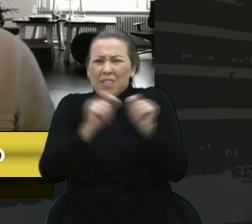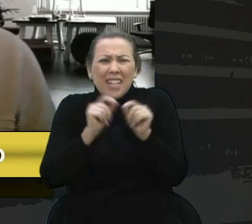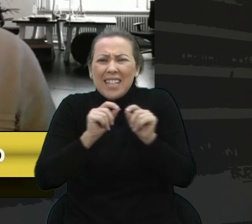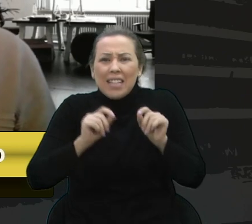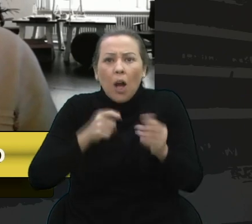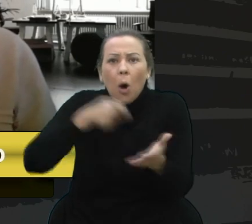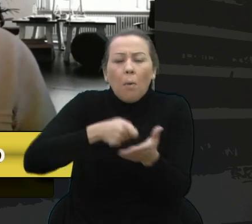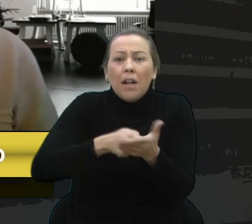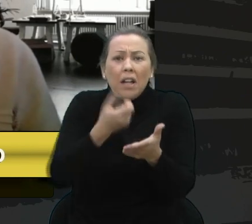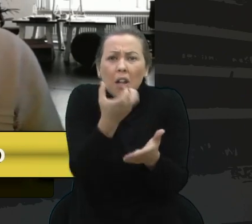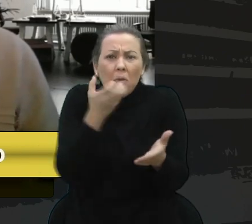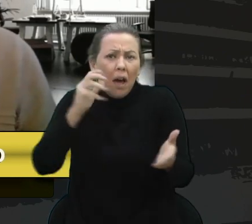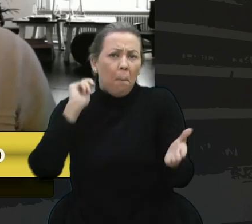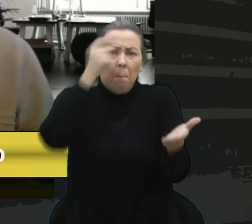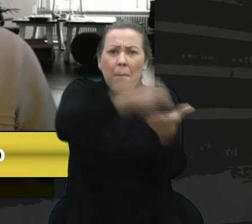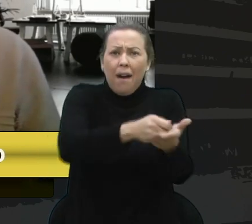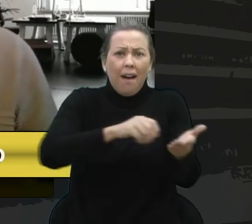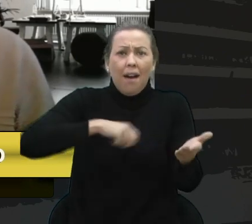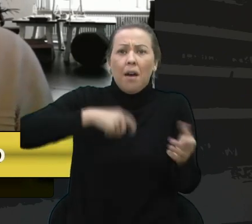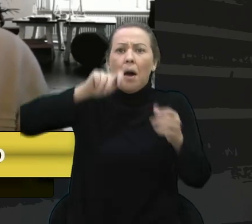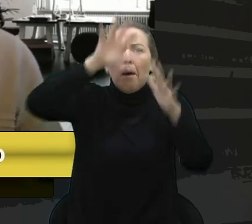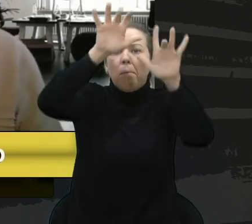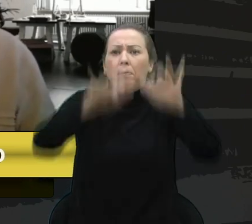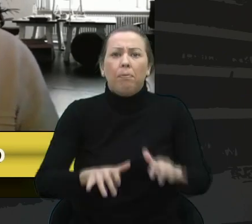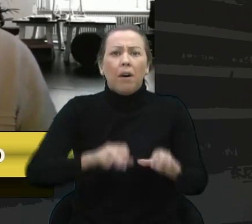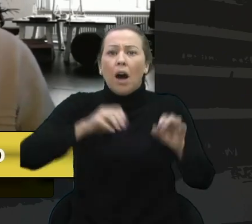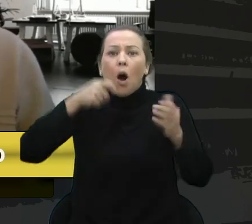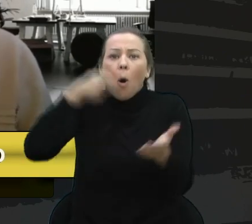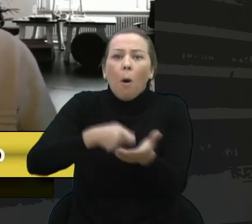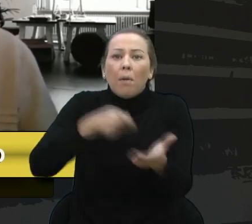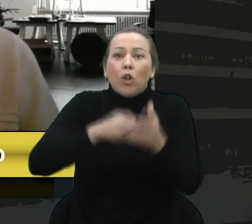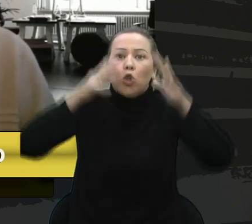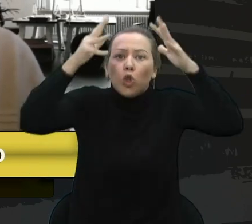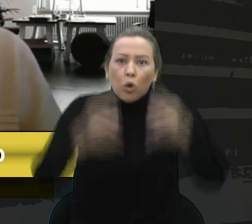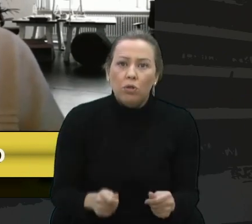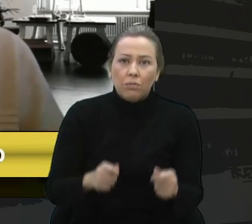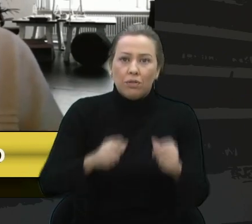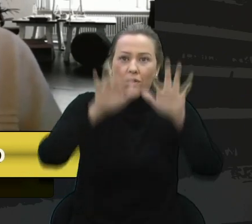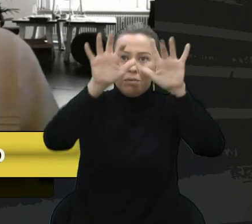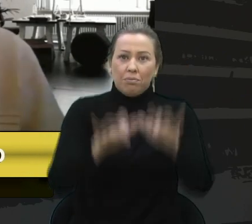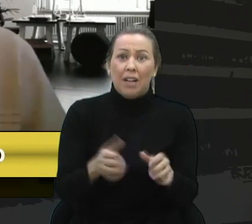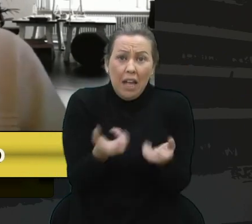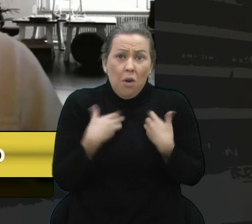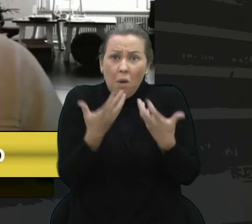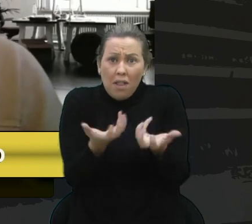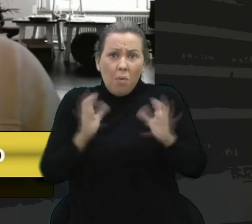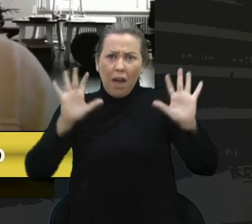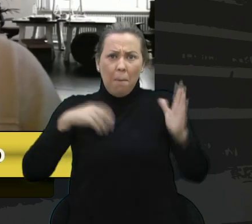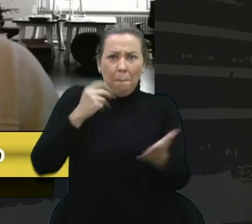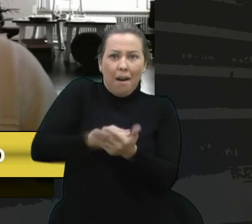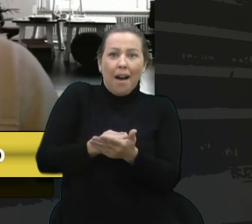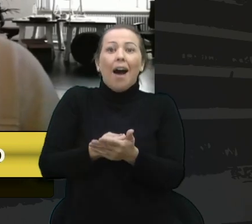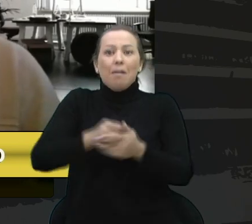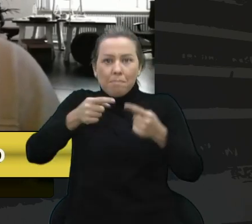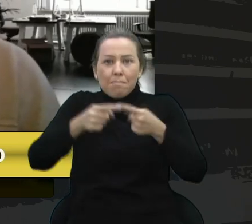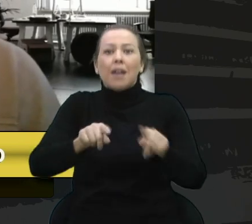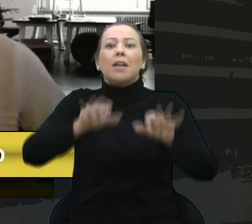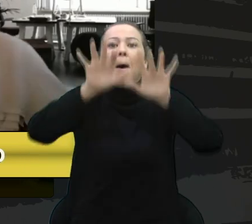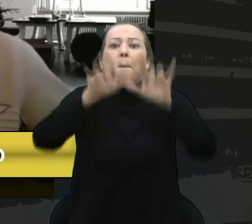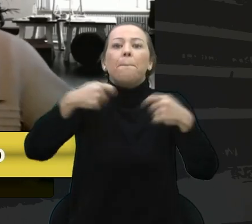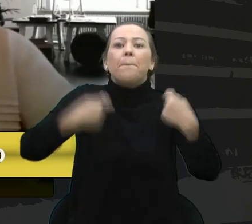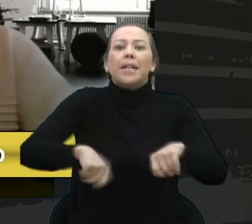contribuir, preenchesse o formulário, eles obrimam todos os que não querem pagar a preencher o formulário.